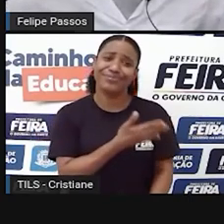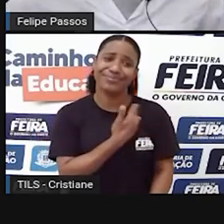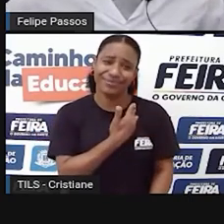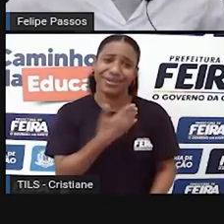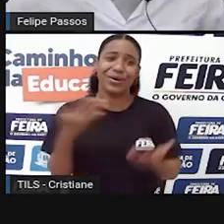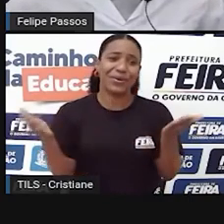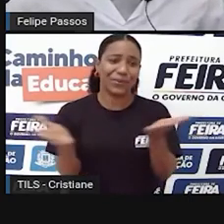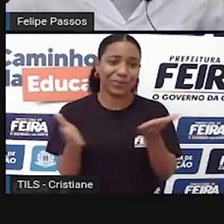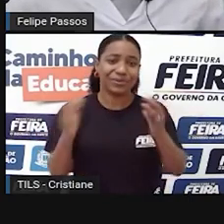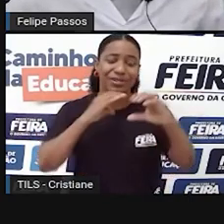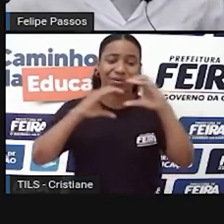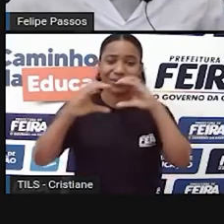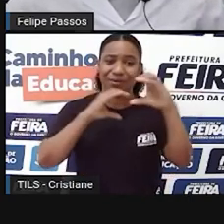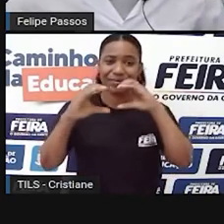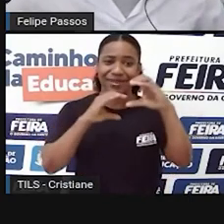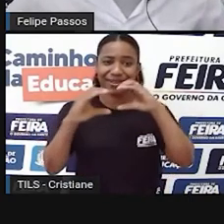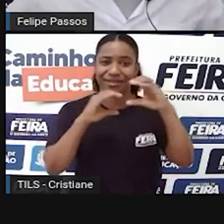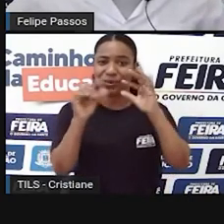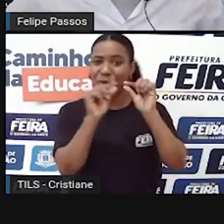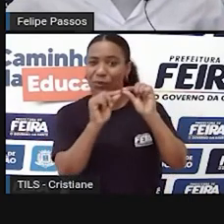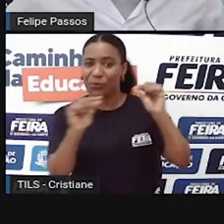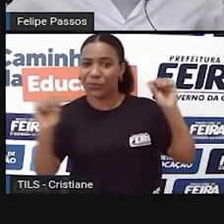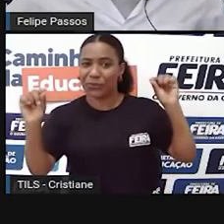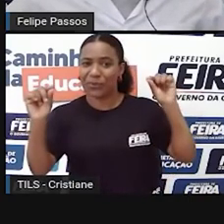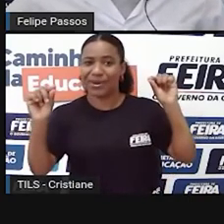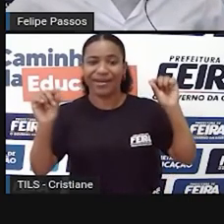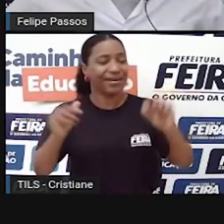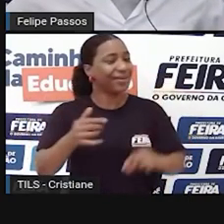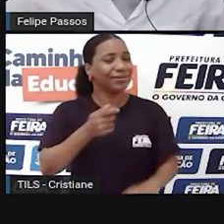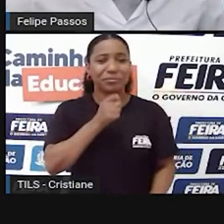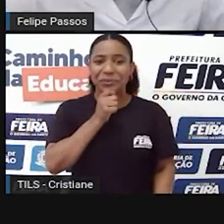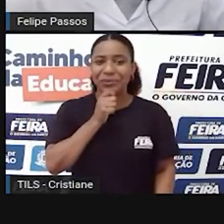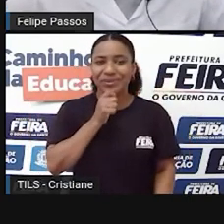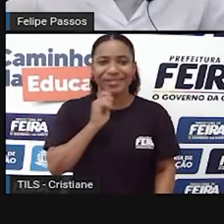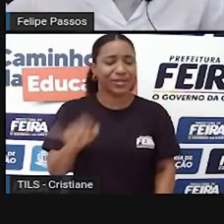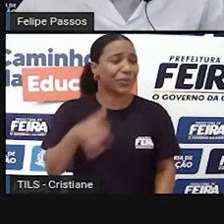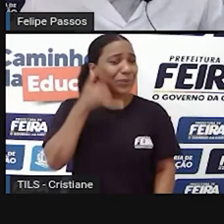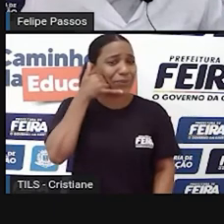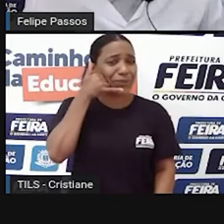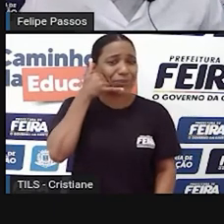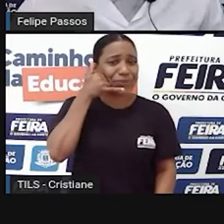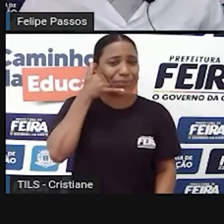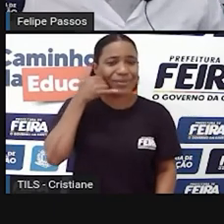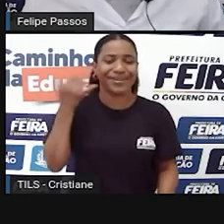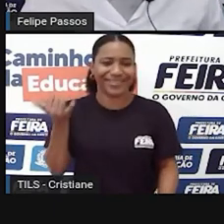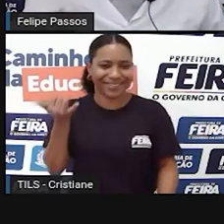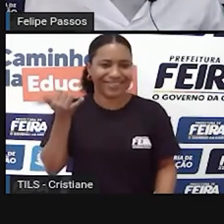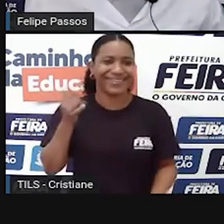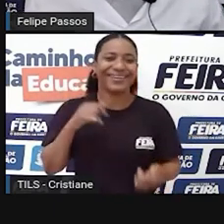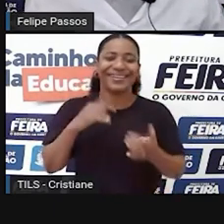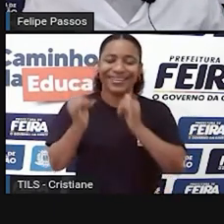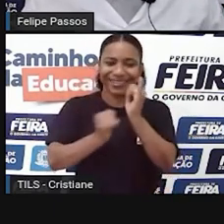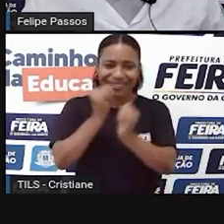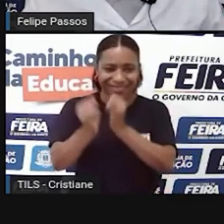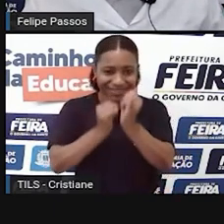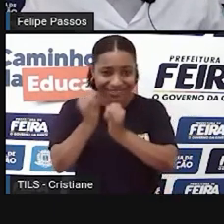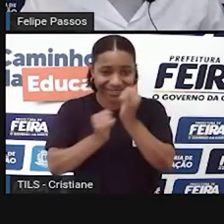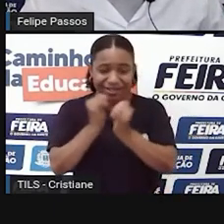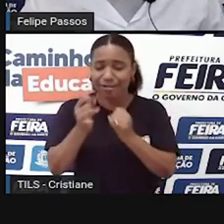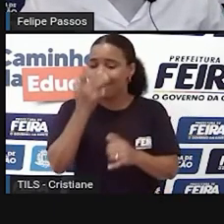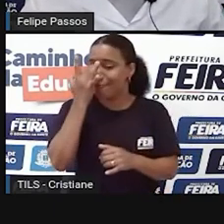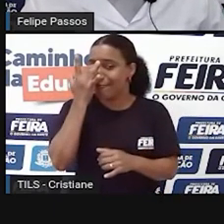muito mais sem fio do que com fio, né? Os aparelhos celulares, a internet, elas facilitaram muito a comunicação.